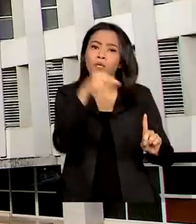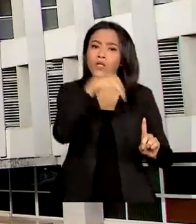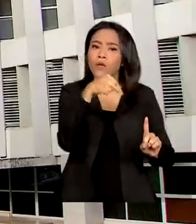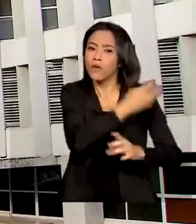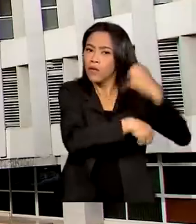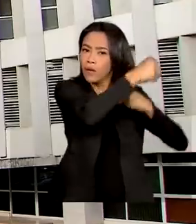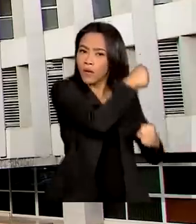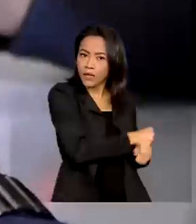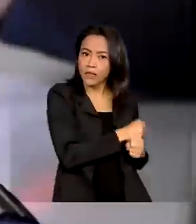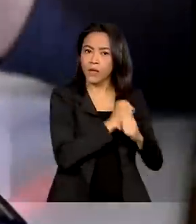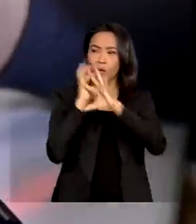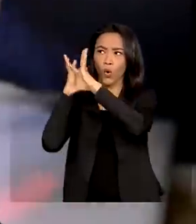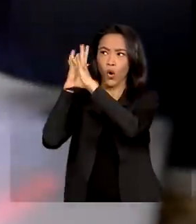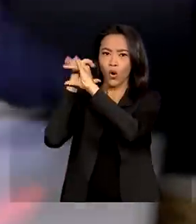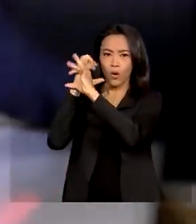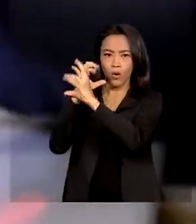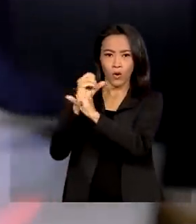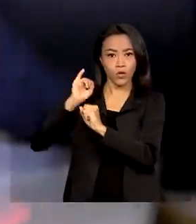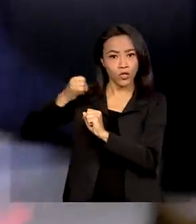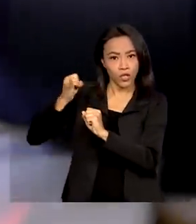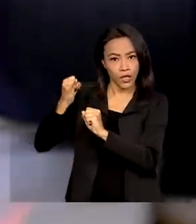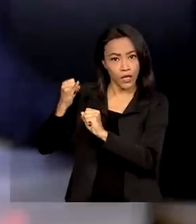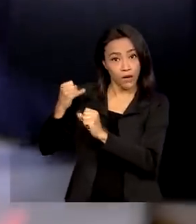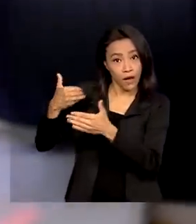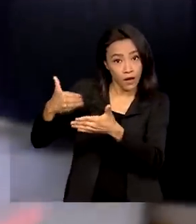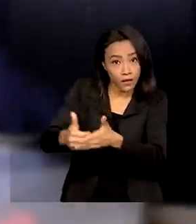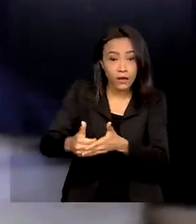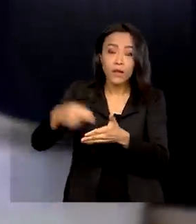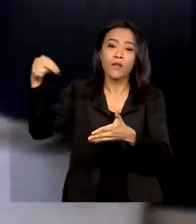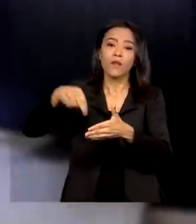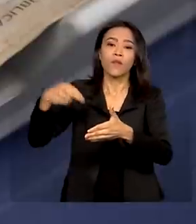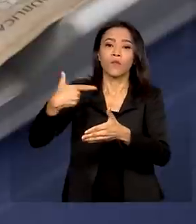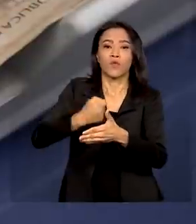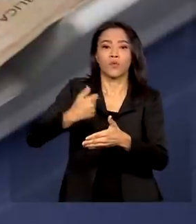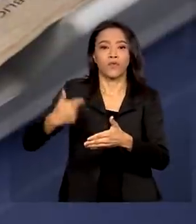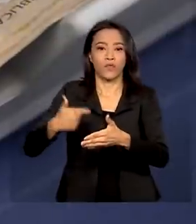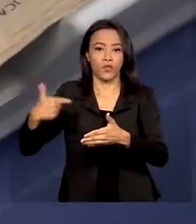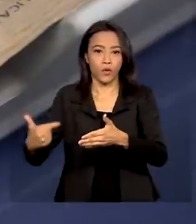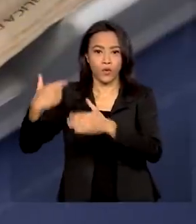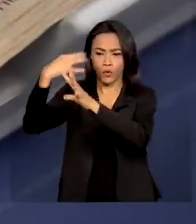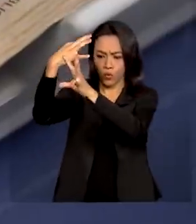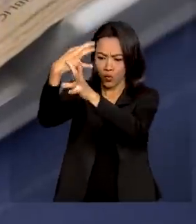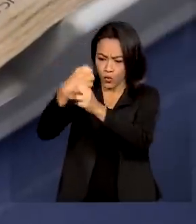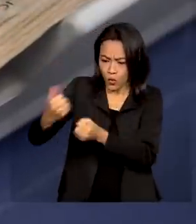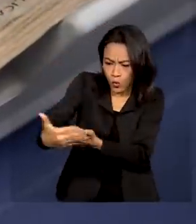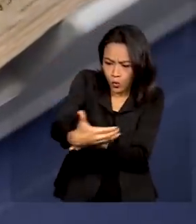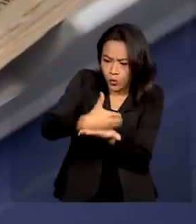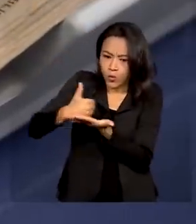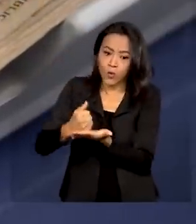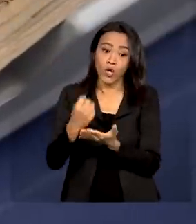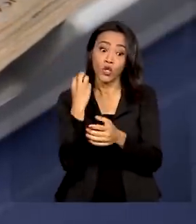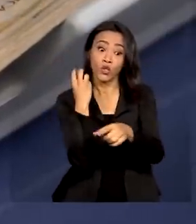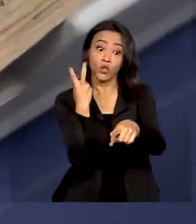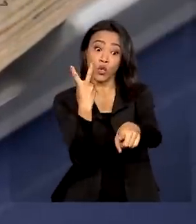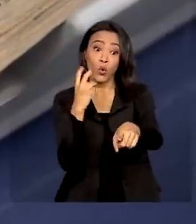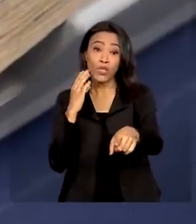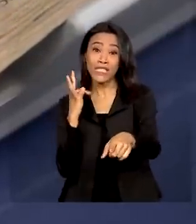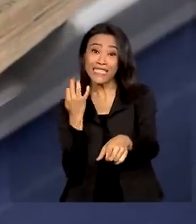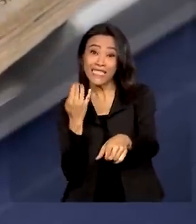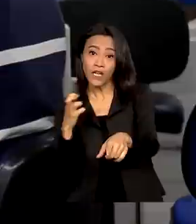passado. No acumulado de janeiro a novembro de 2022, a arrecadação foi de 2,8 trilhões